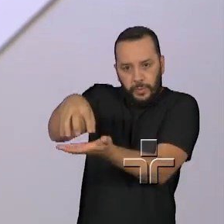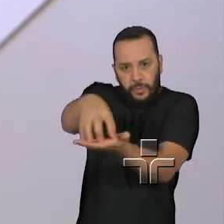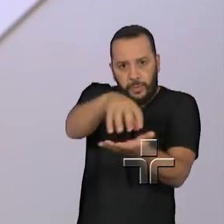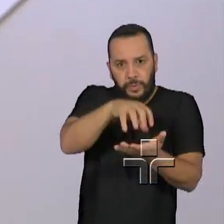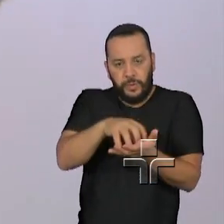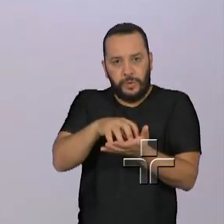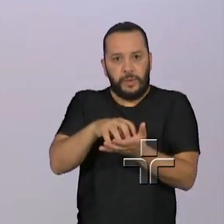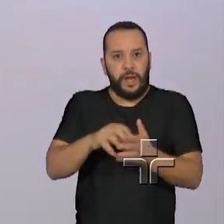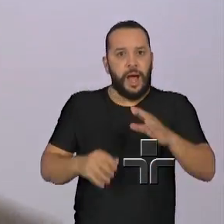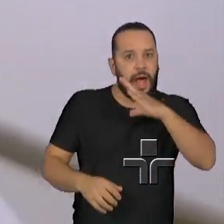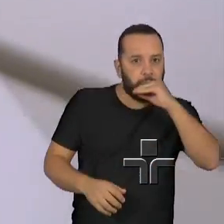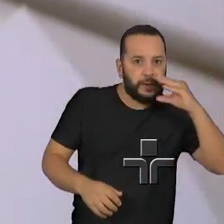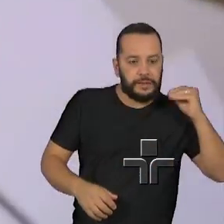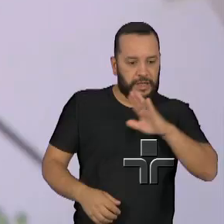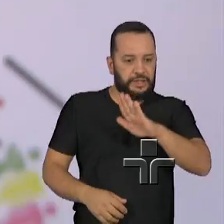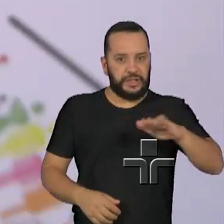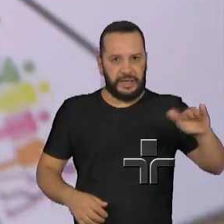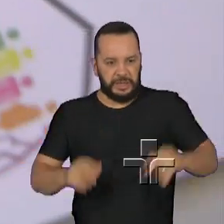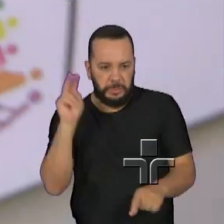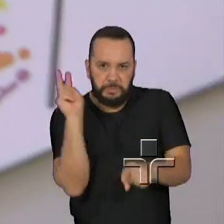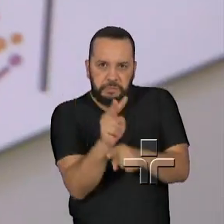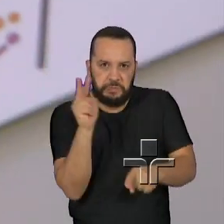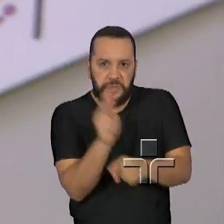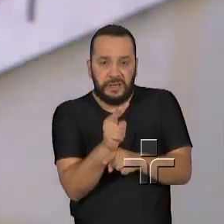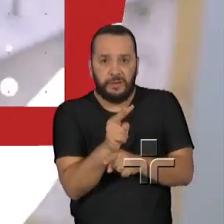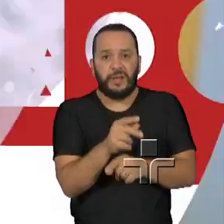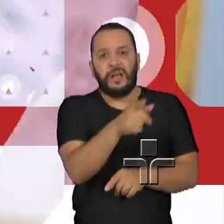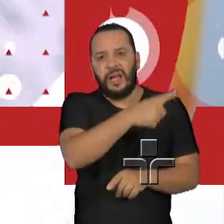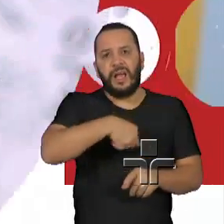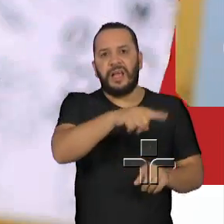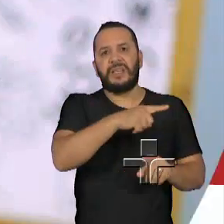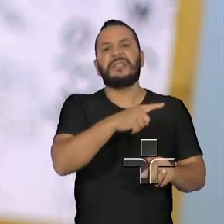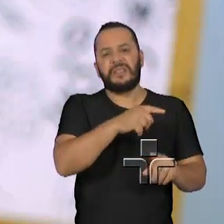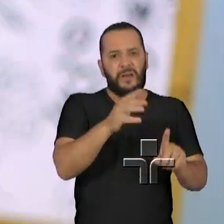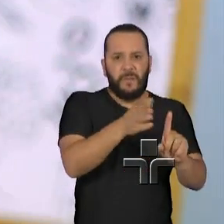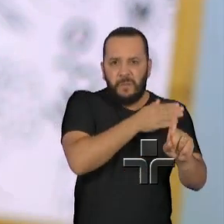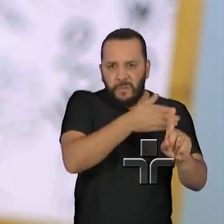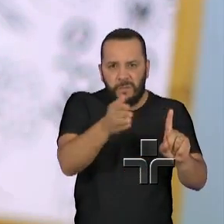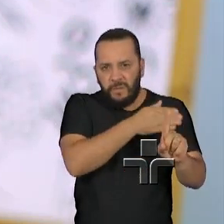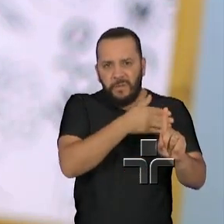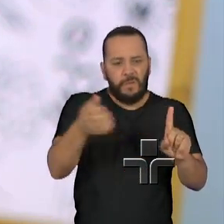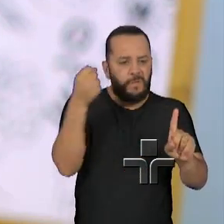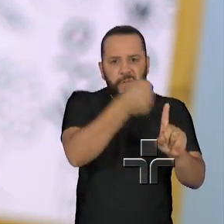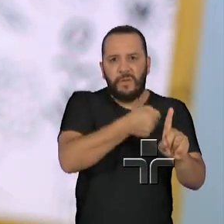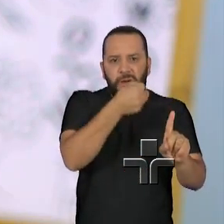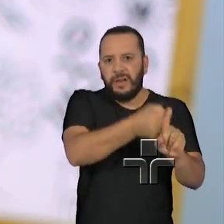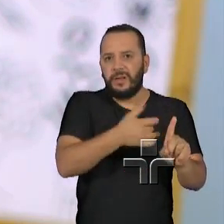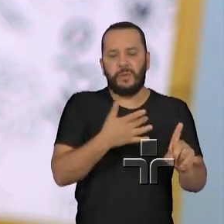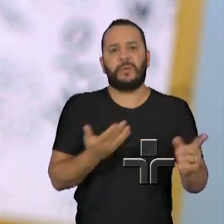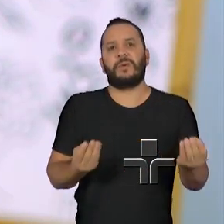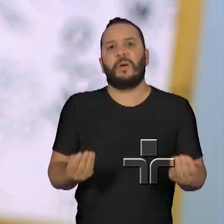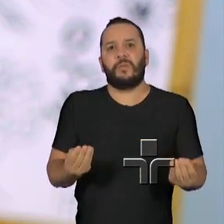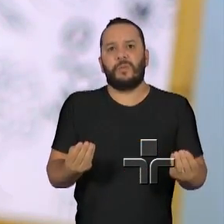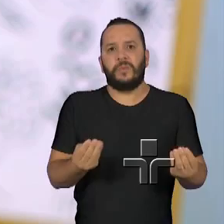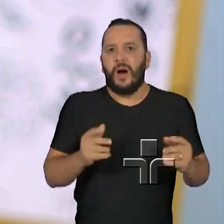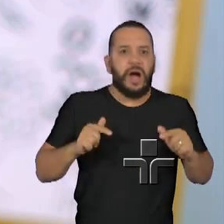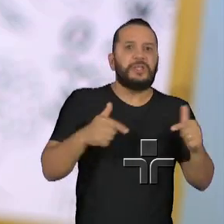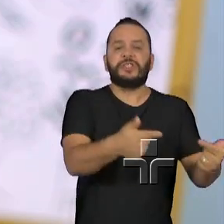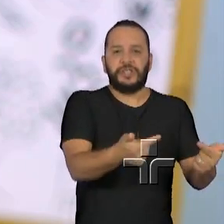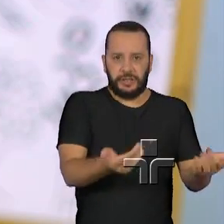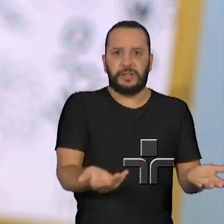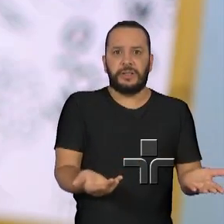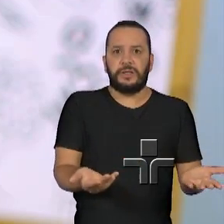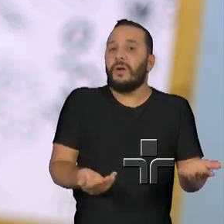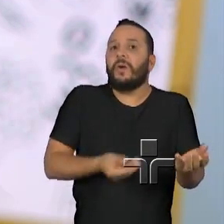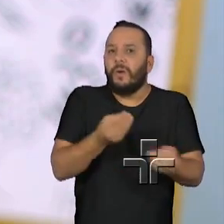adolescentes em situação de violência. Como lidar com essa criança vítima de violência? O que fazer? Ou como